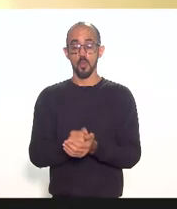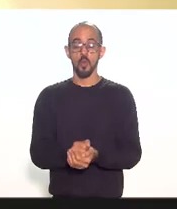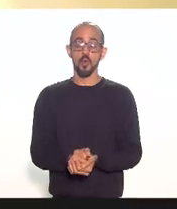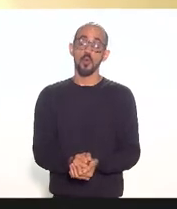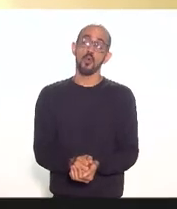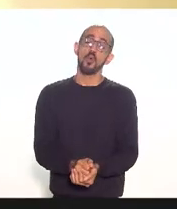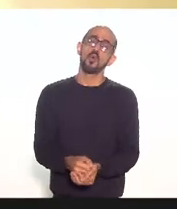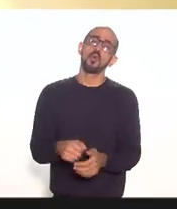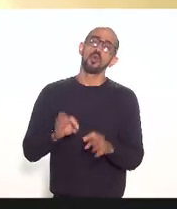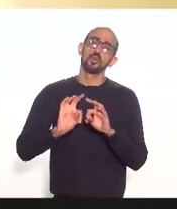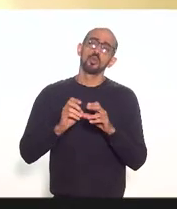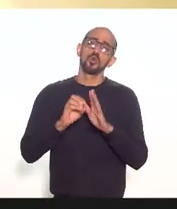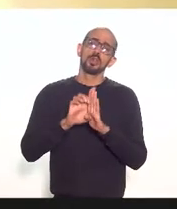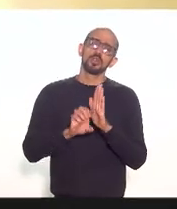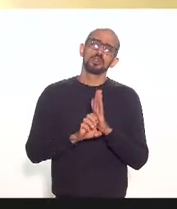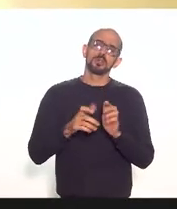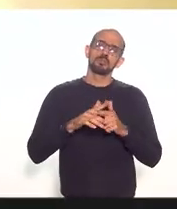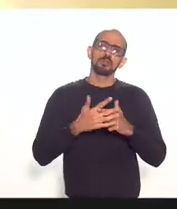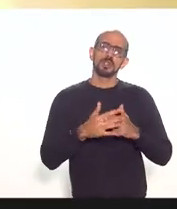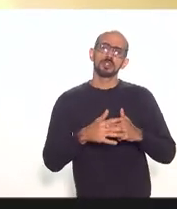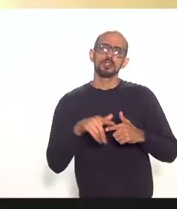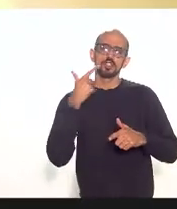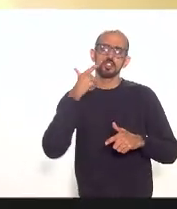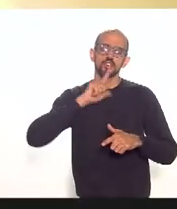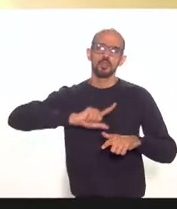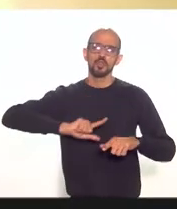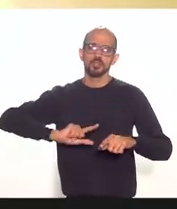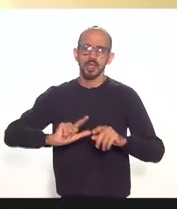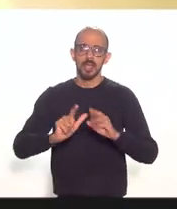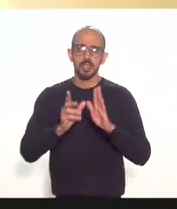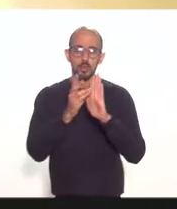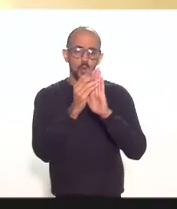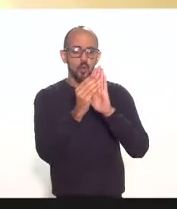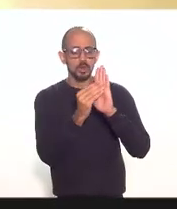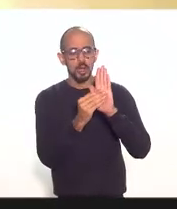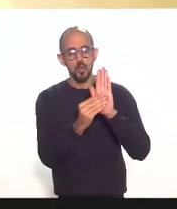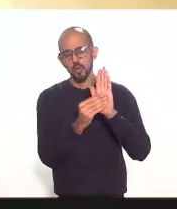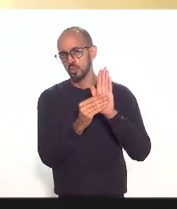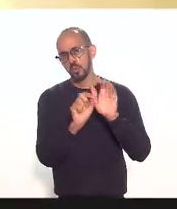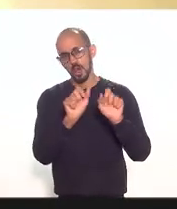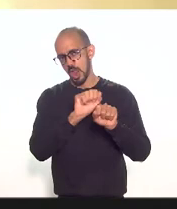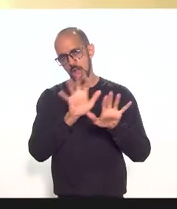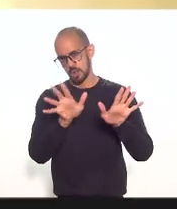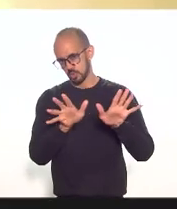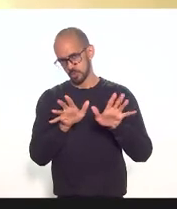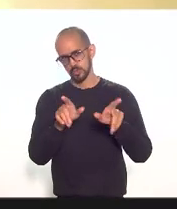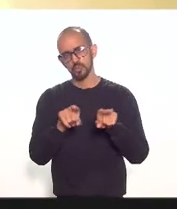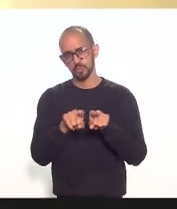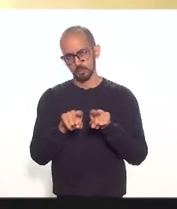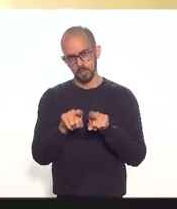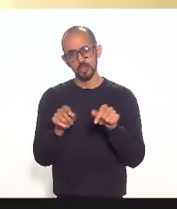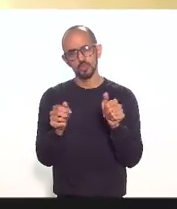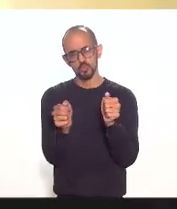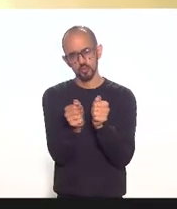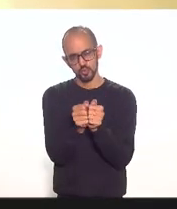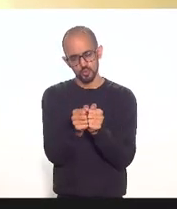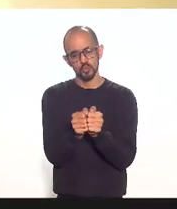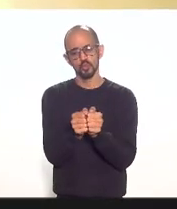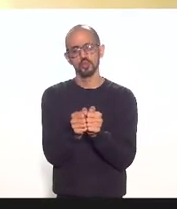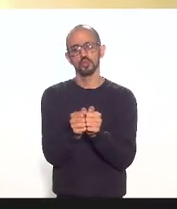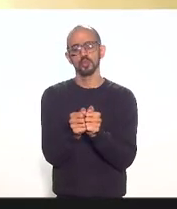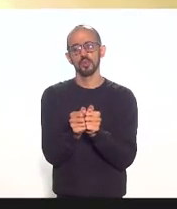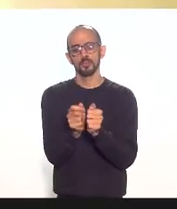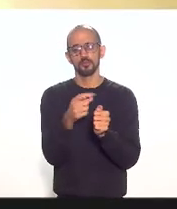recebendo as emendas e a gente possa chegar um texto que contemple isso e em paralelo aí a gente vai trabalhar aqui internamente no